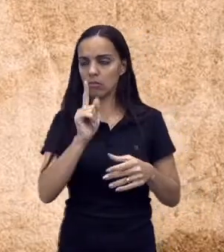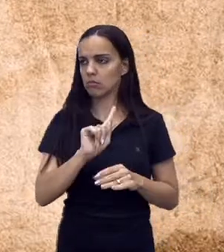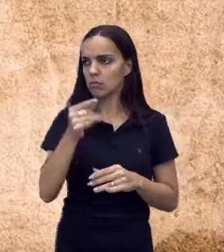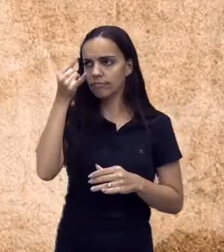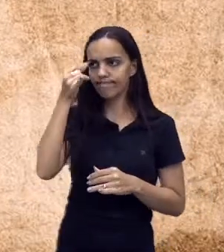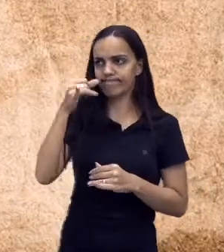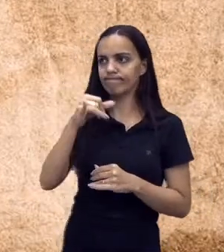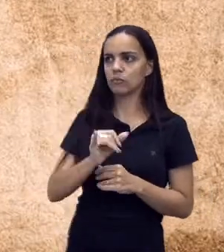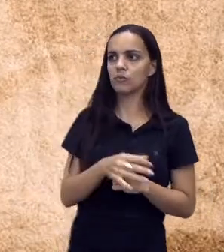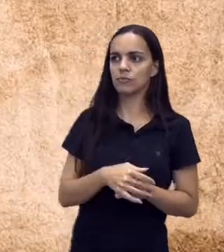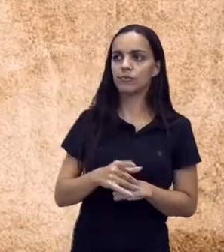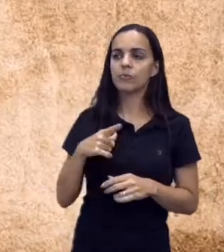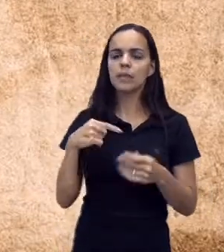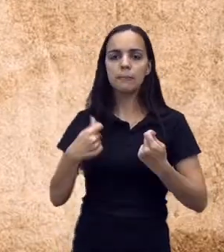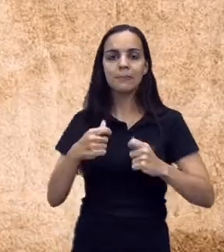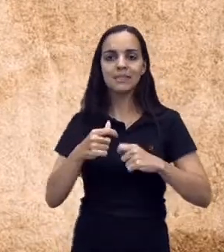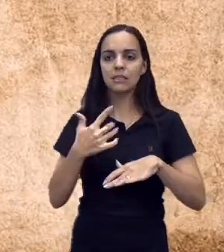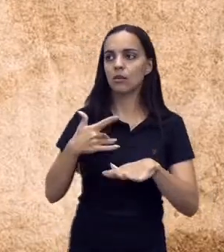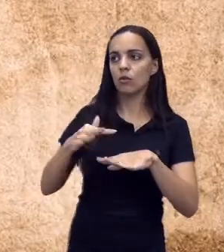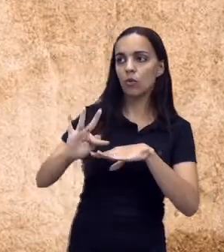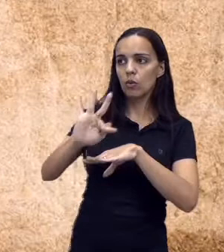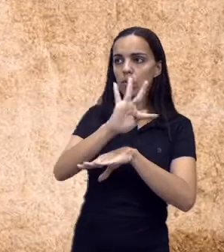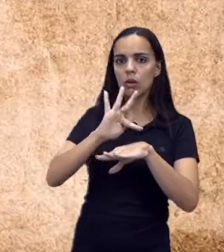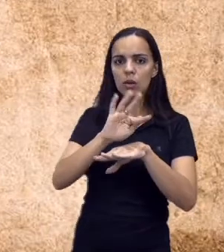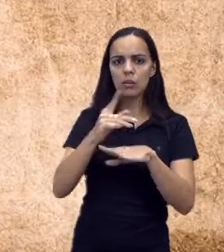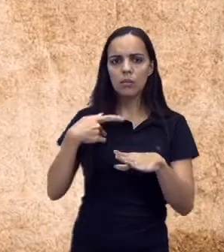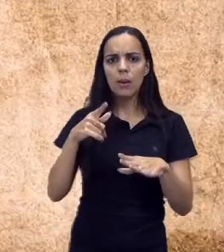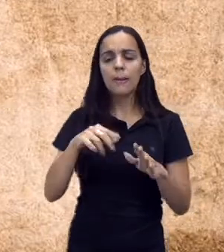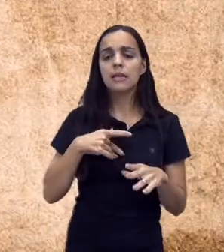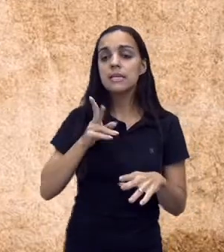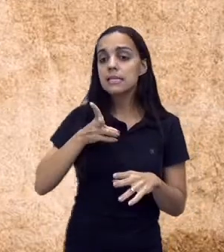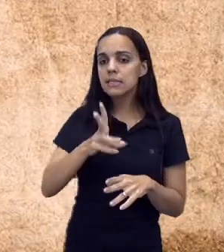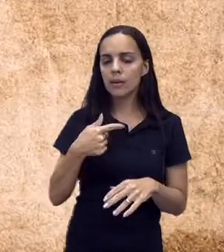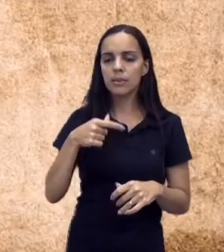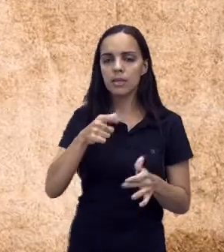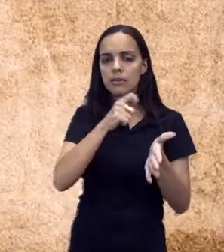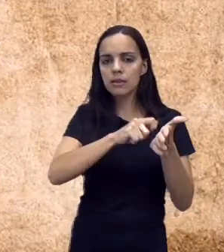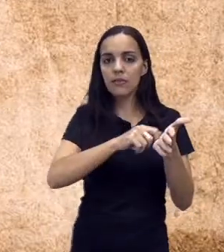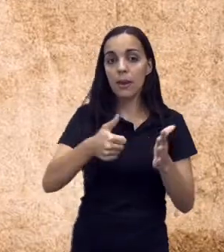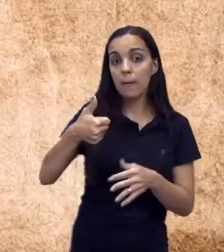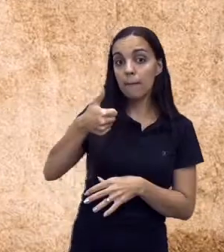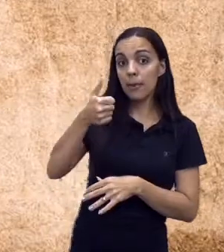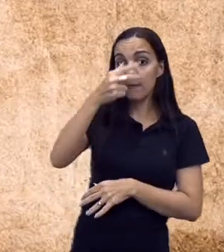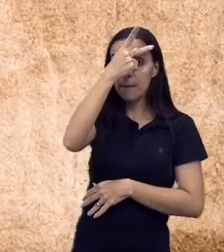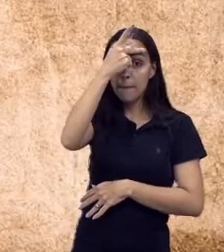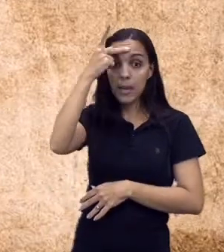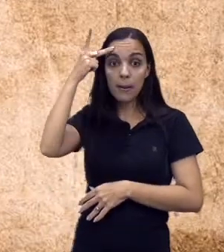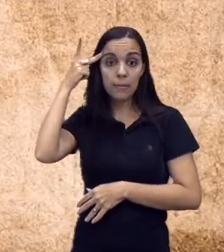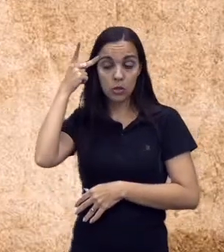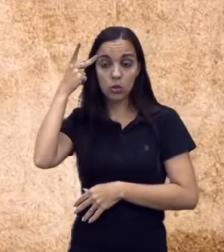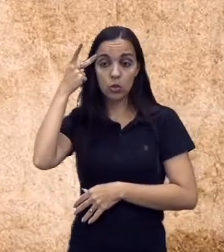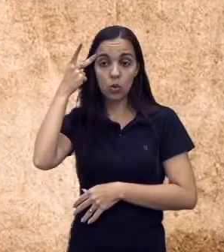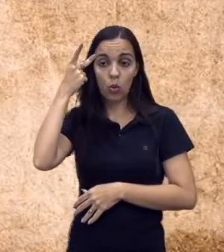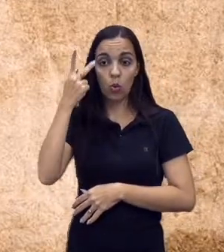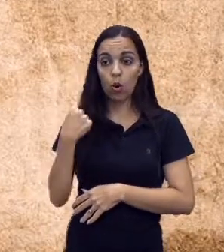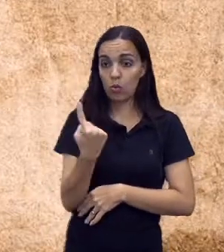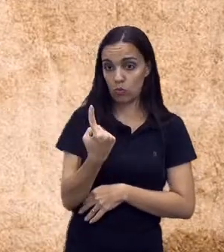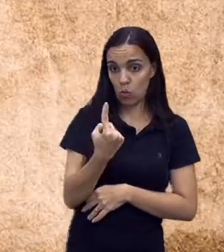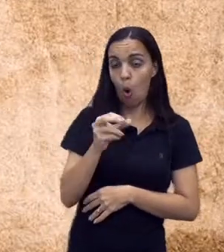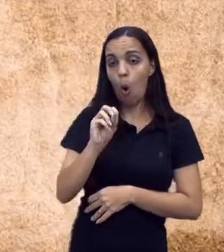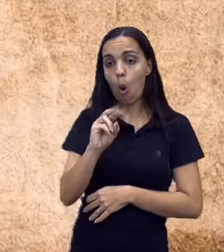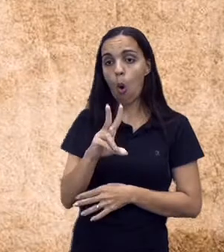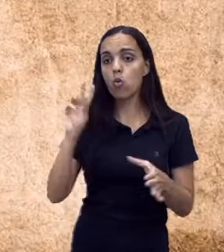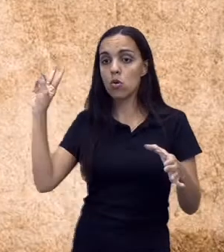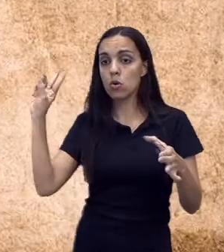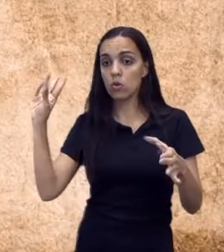Geralmente, ela está escrita, né? Na primeira pessoa, do singular ou do plural. Geralmente não, sempre. Na primeira pessoa, do